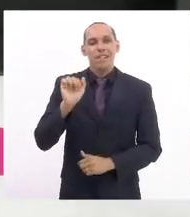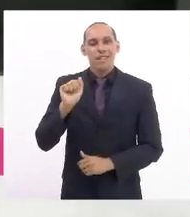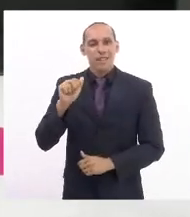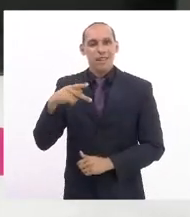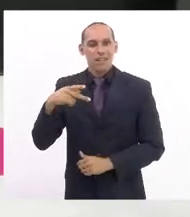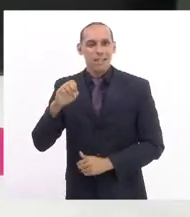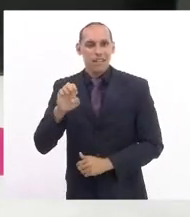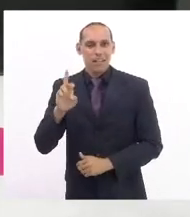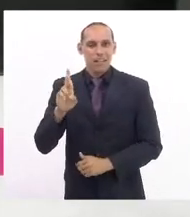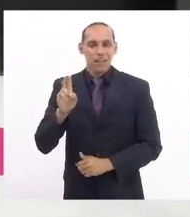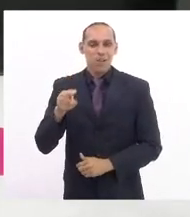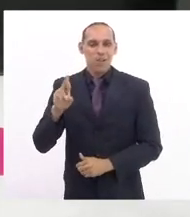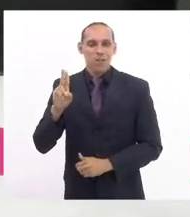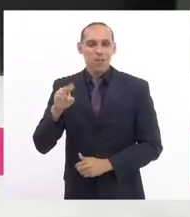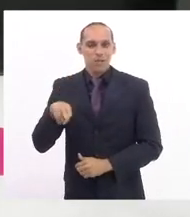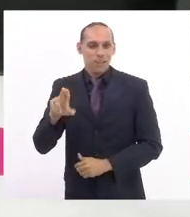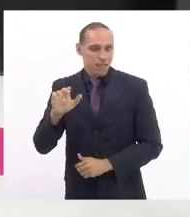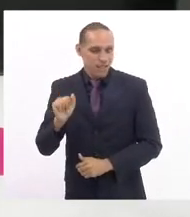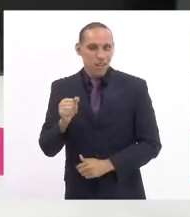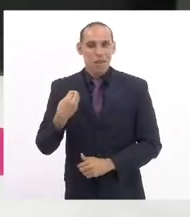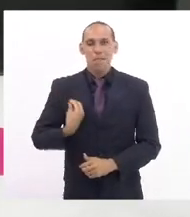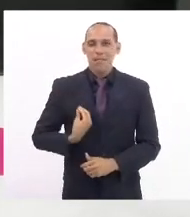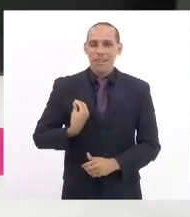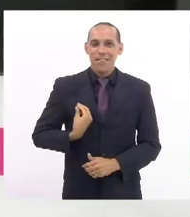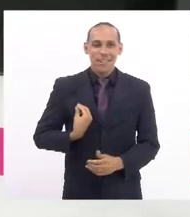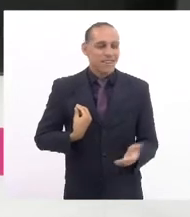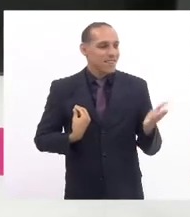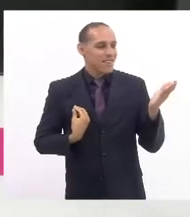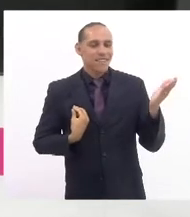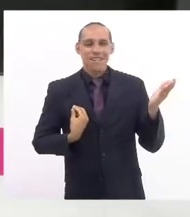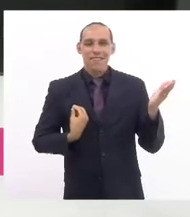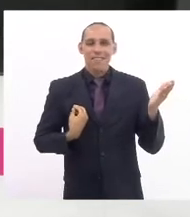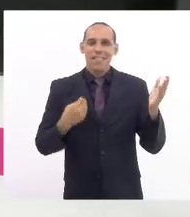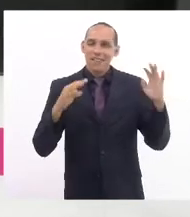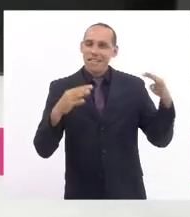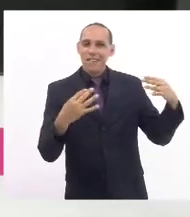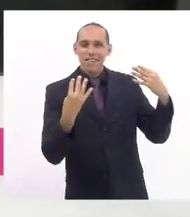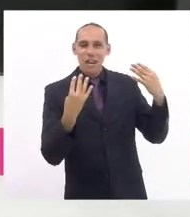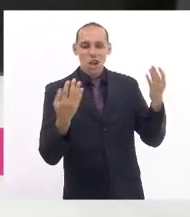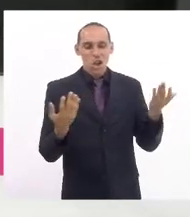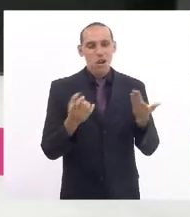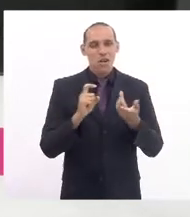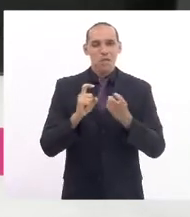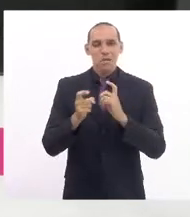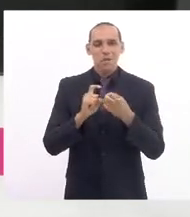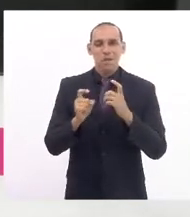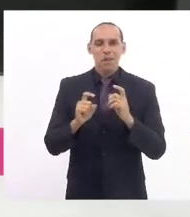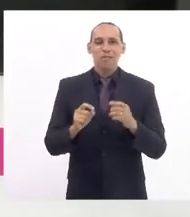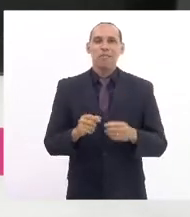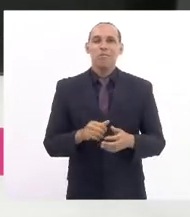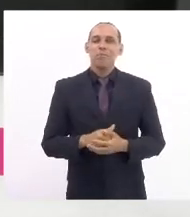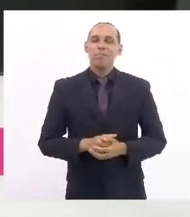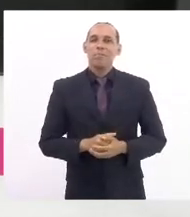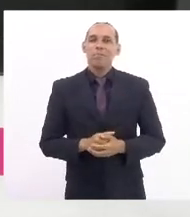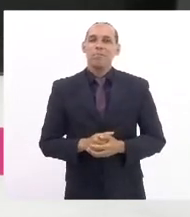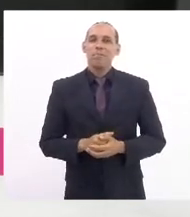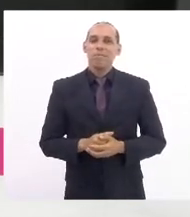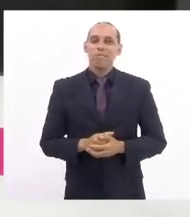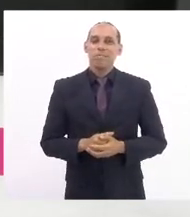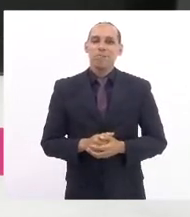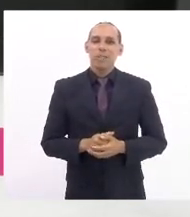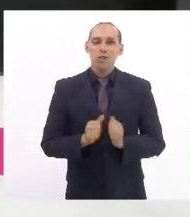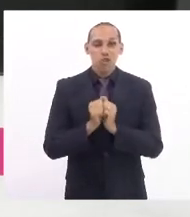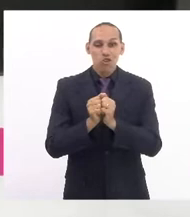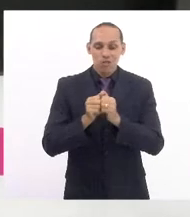acompanha a sessão, presidente da Câmara da minha cidade, que nos dá a honra hoje de prestigiar mais essa